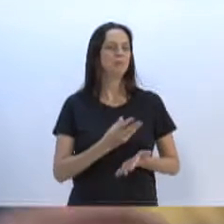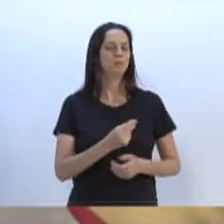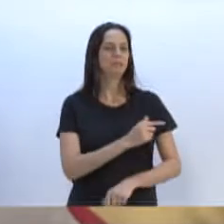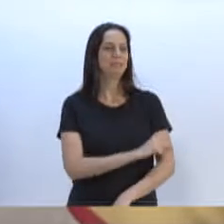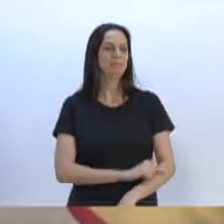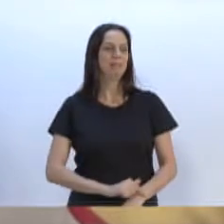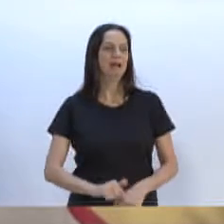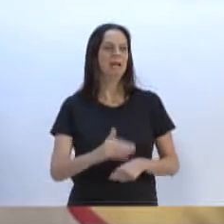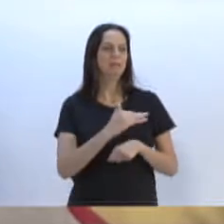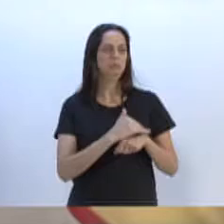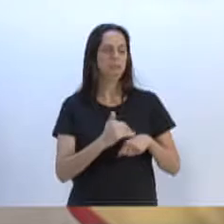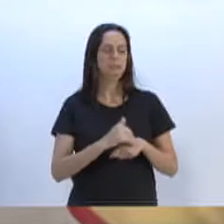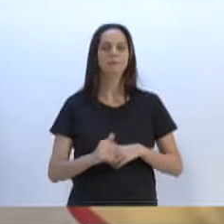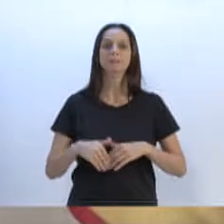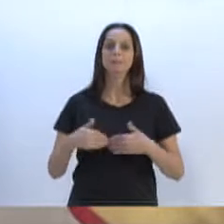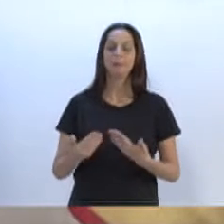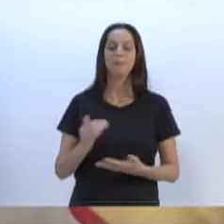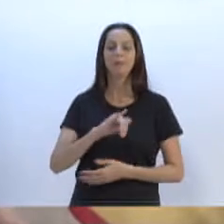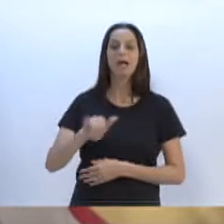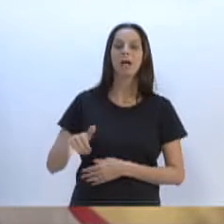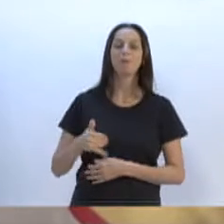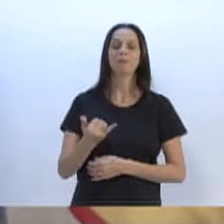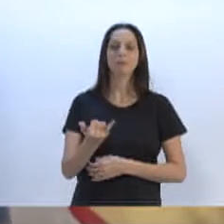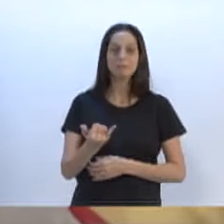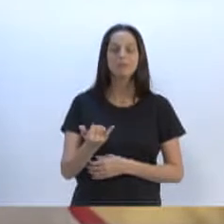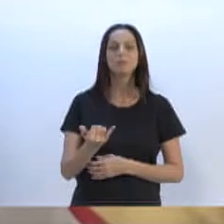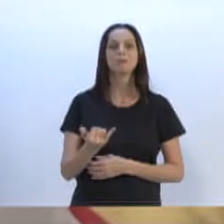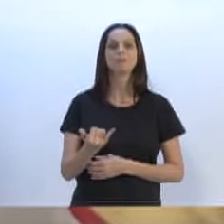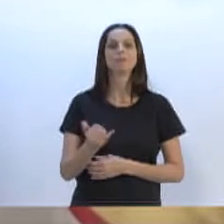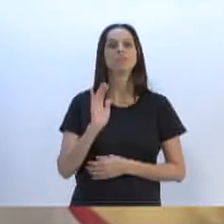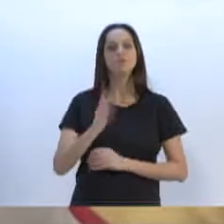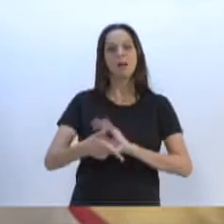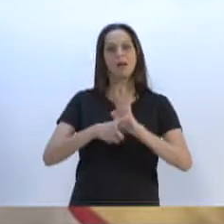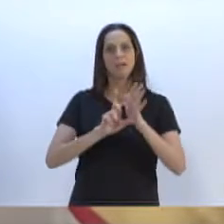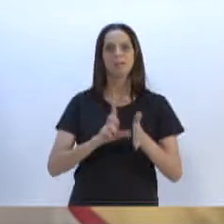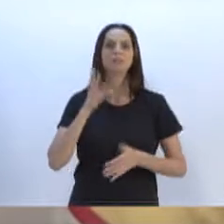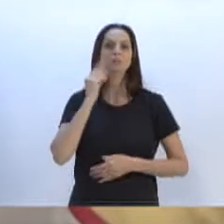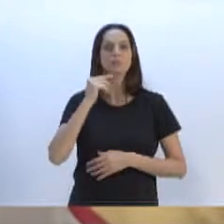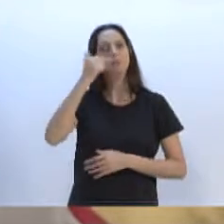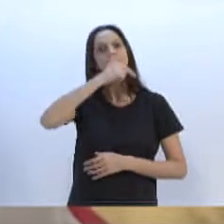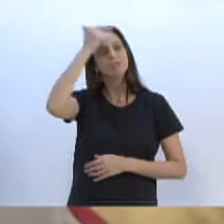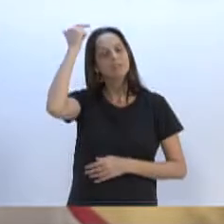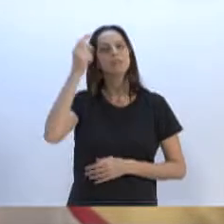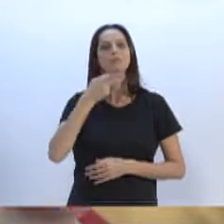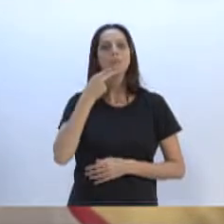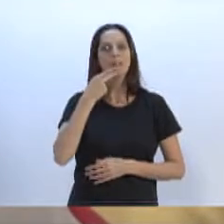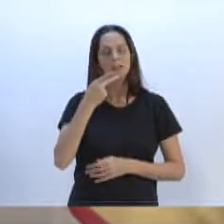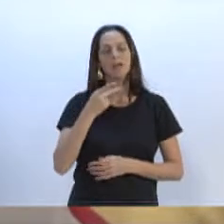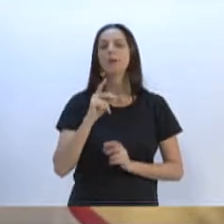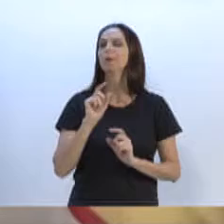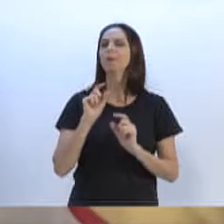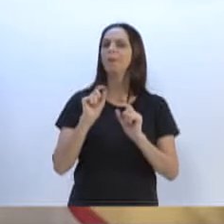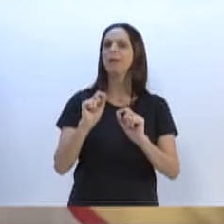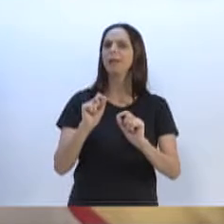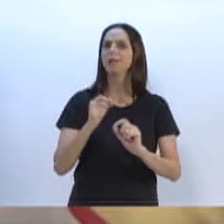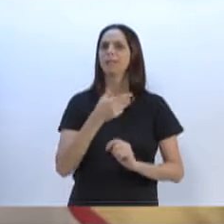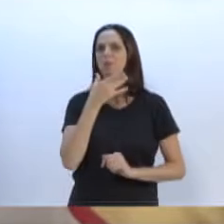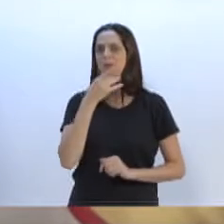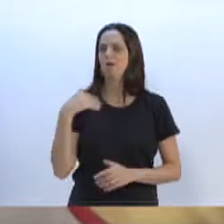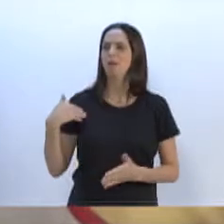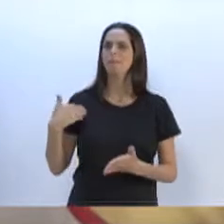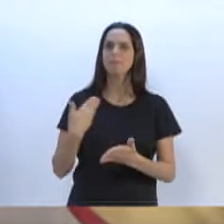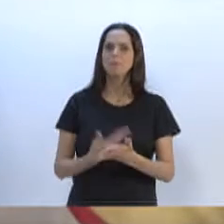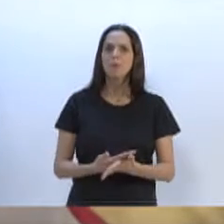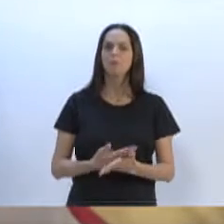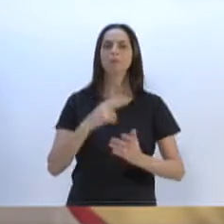Mas, aproveitando as palavras dos vereadores Gilson e Adriano, eu acho que essa casa, até hoje,